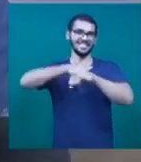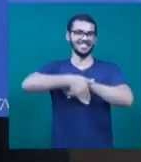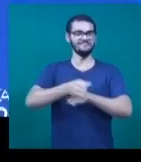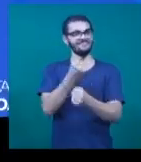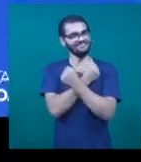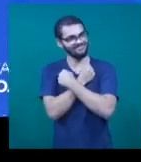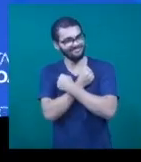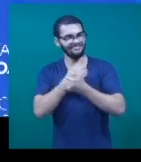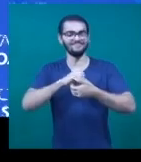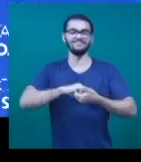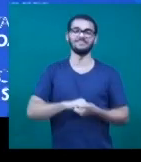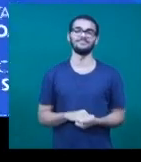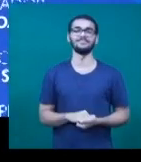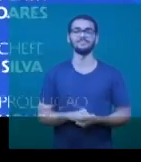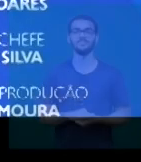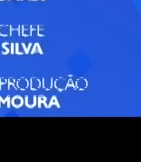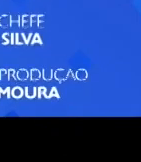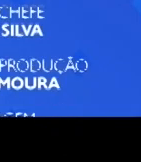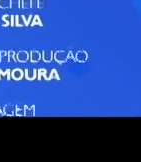Até lá.